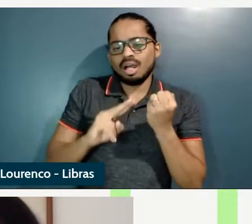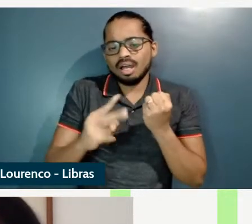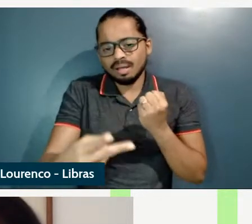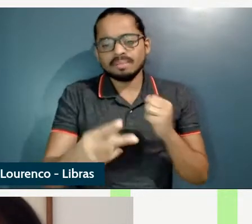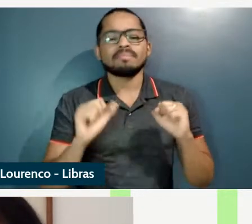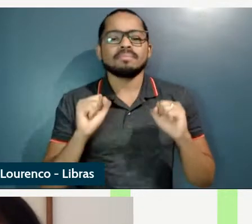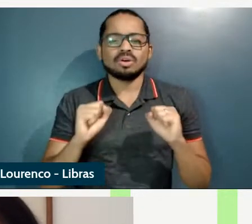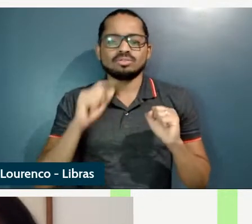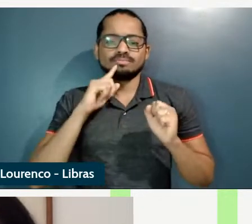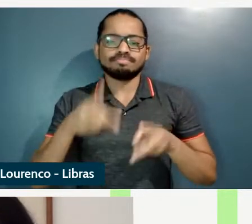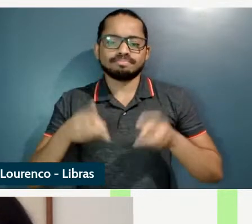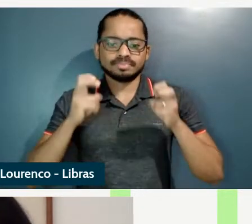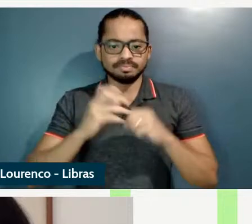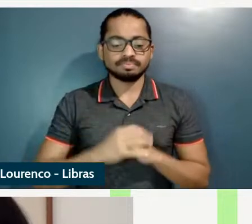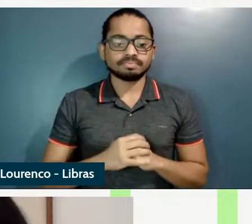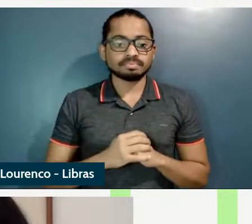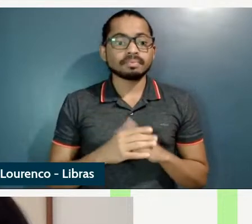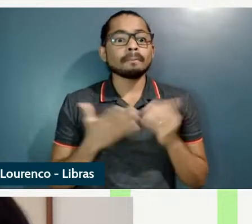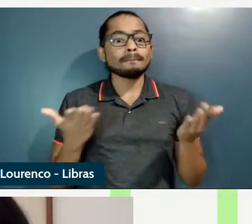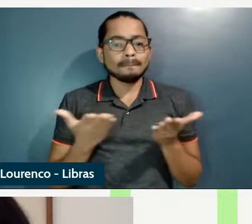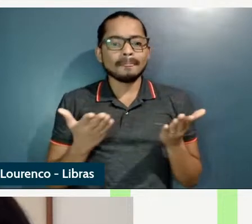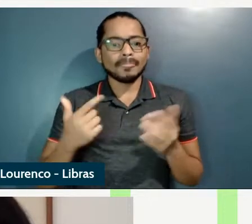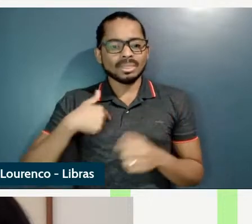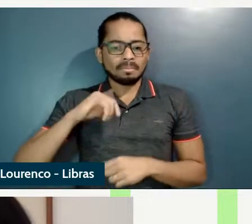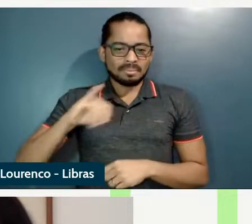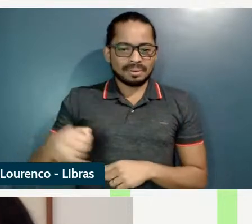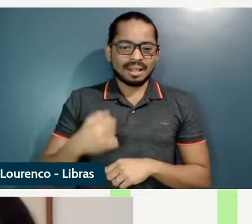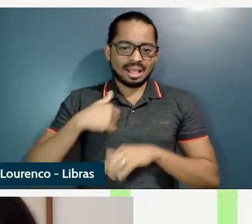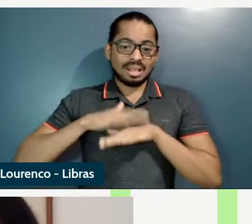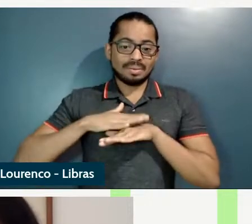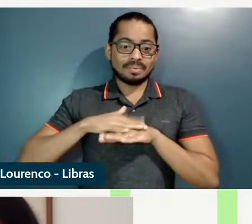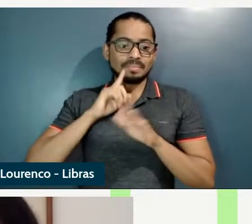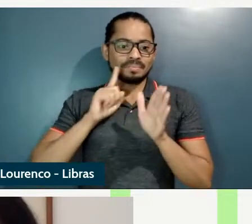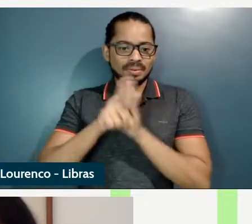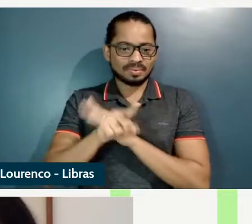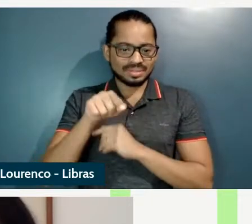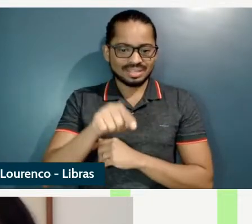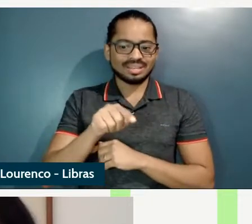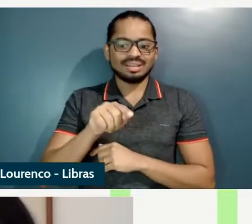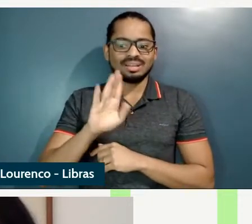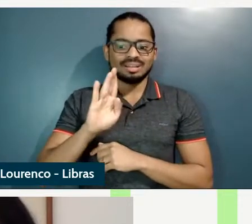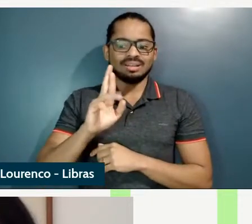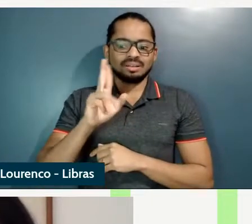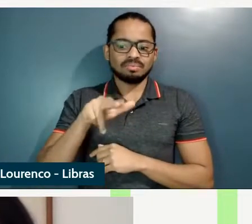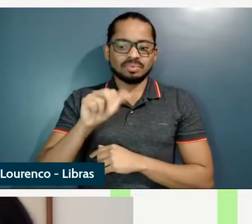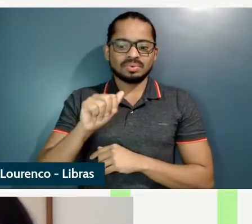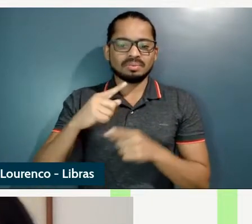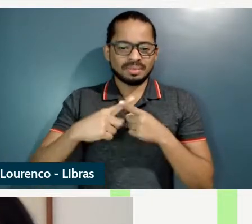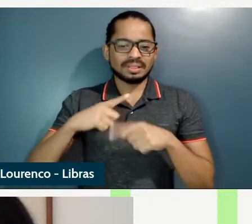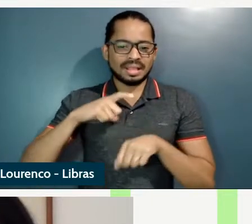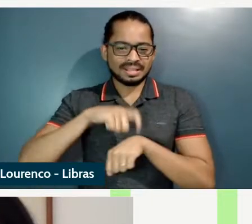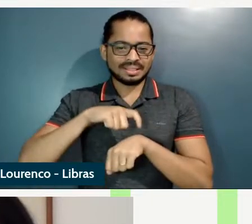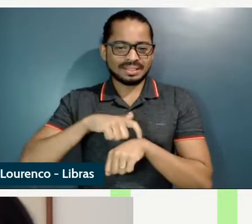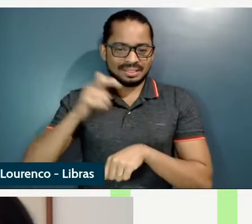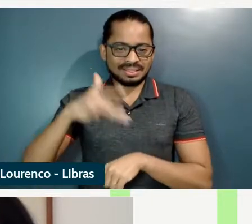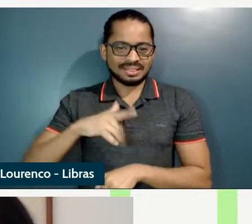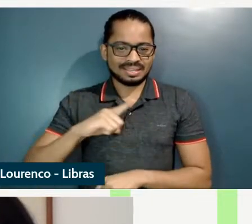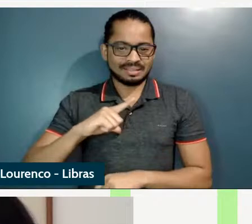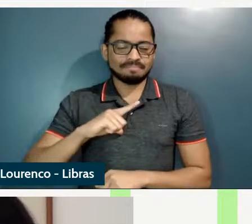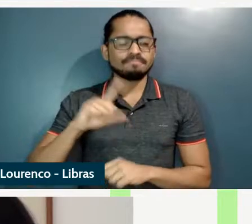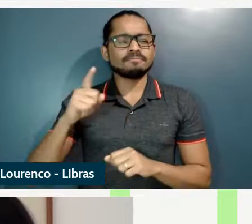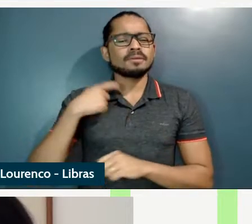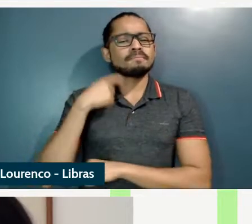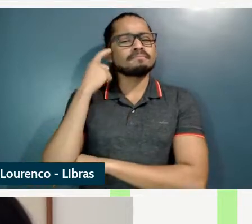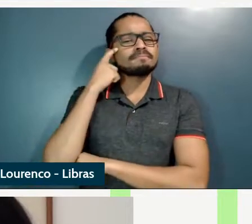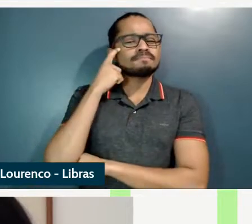certo eu já vou aproveitar e fazer uma pergunta minha Bruna que acho que nós temos bastante tempo aqui eu fiquei pensando